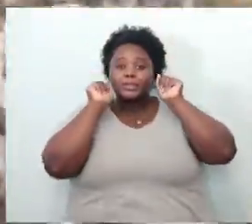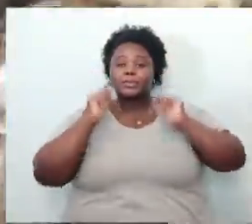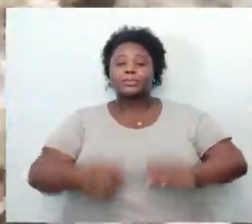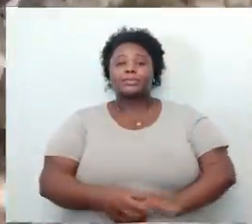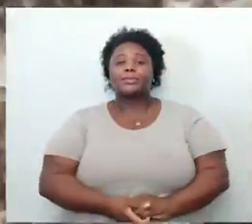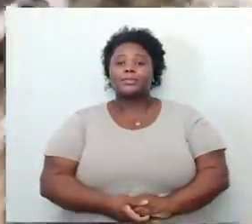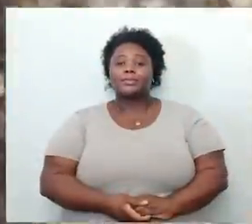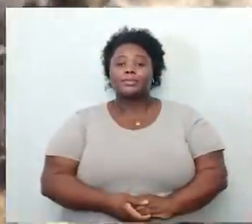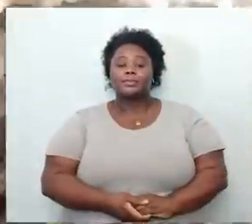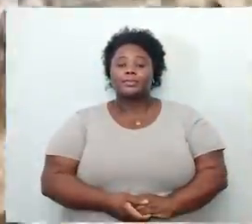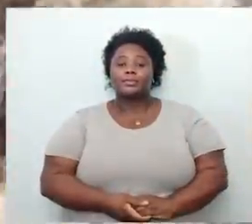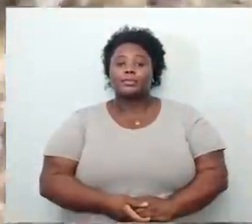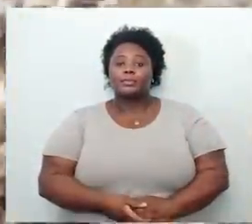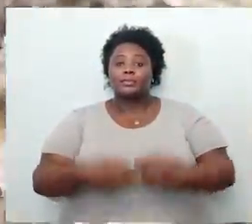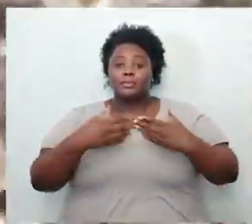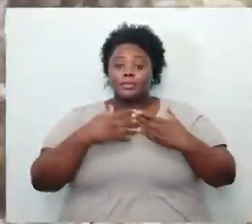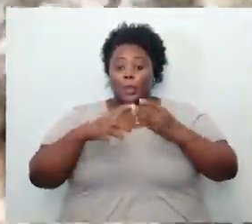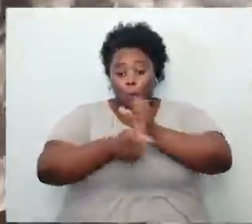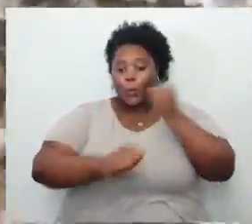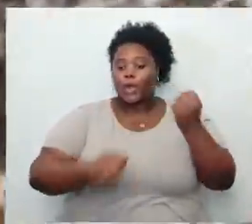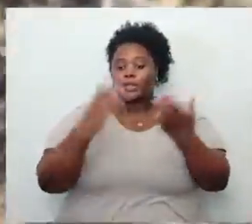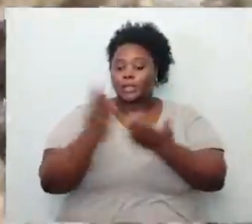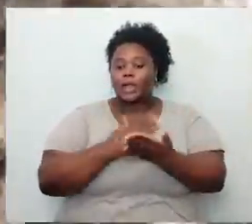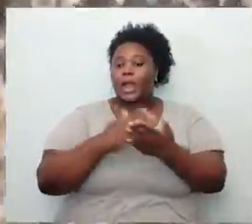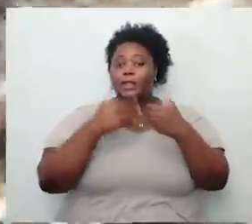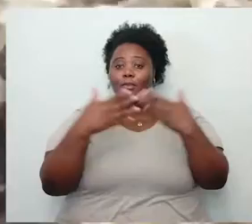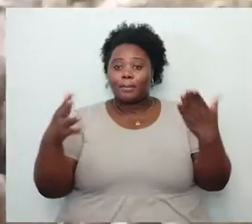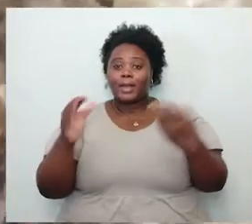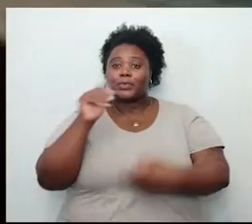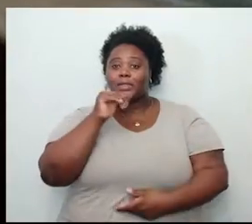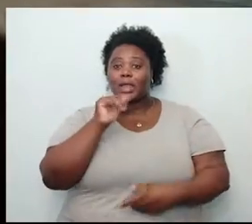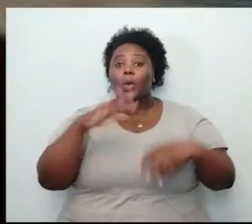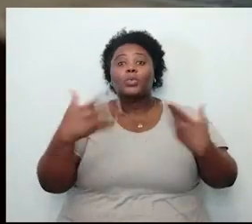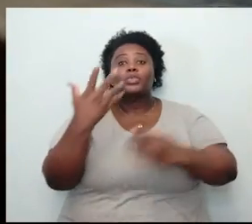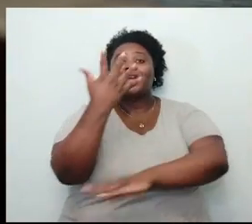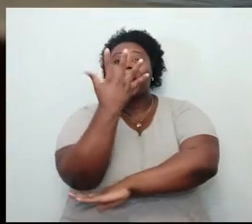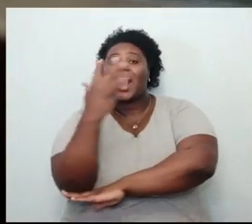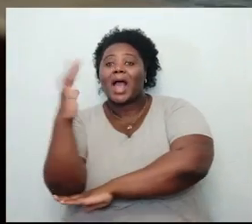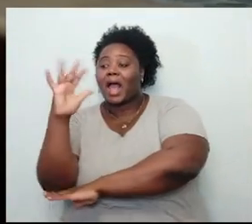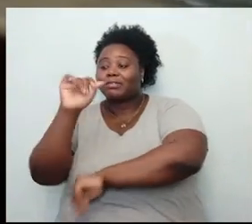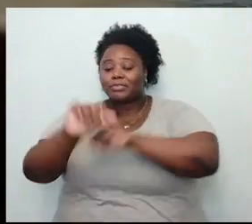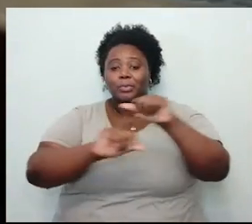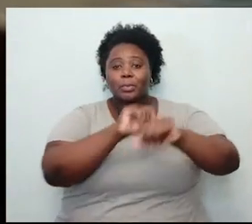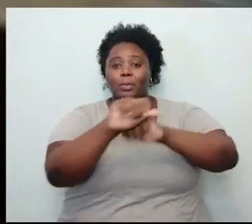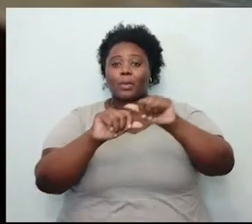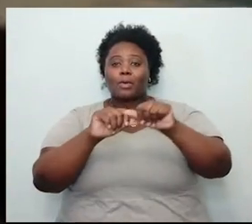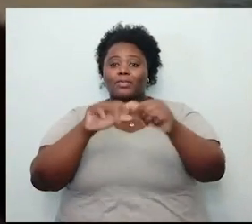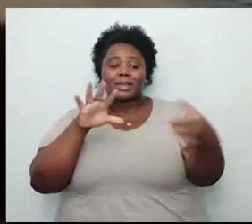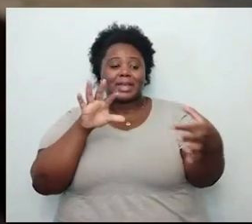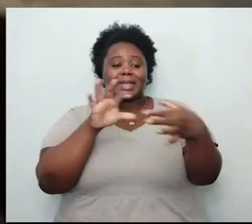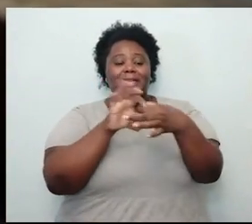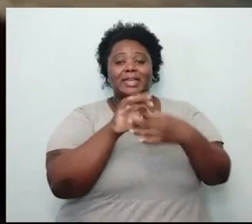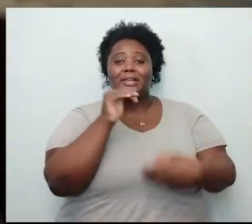O grande livro aberto da água, onde as árvores se deslocam nômades, ligando